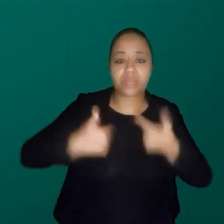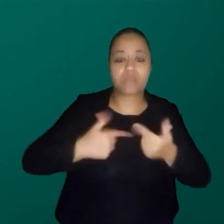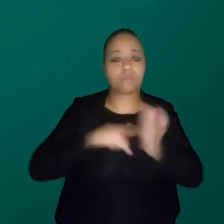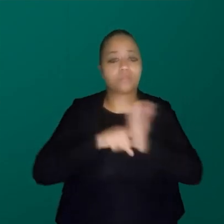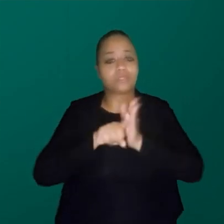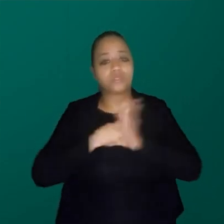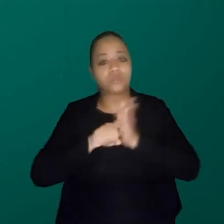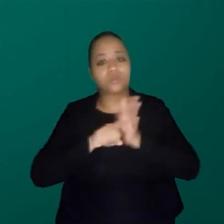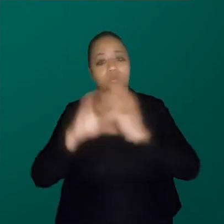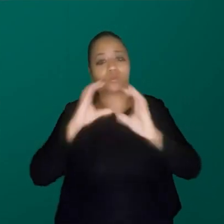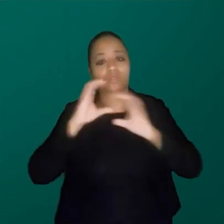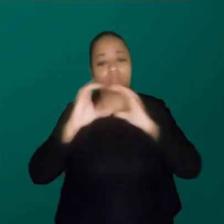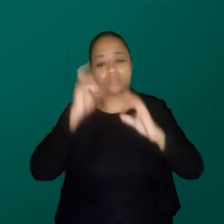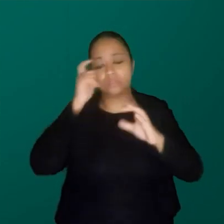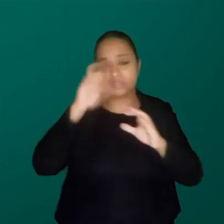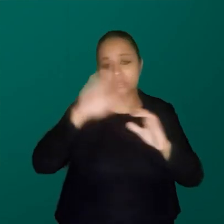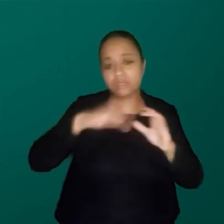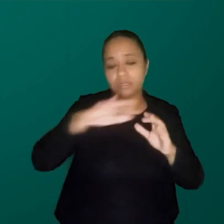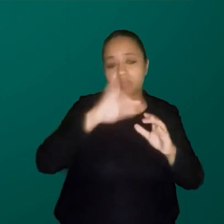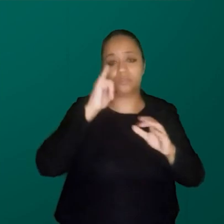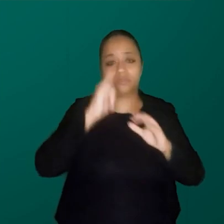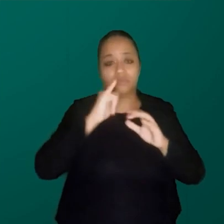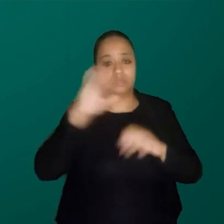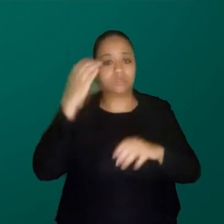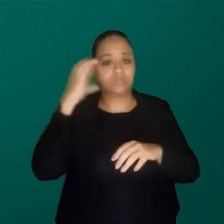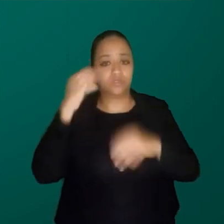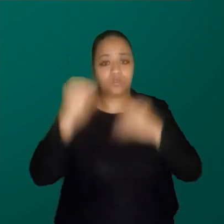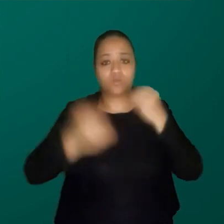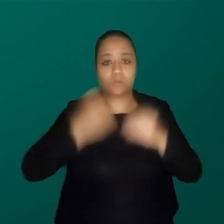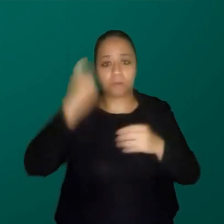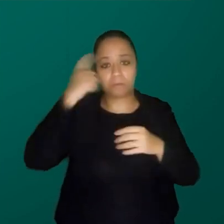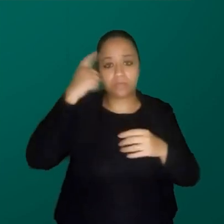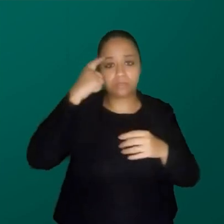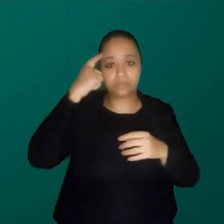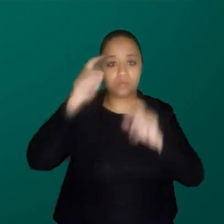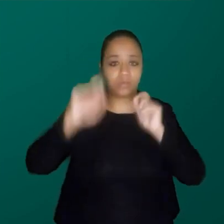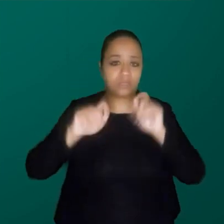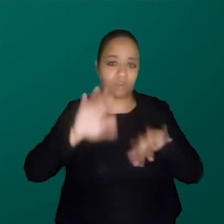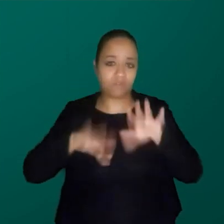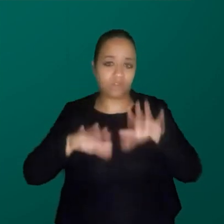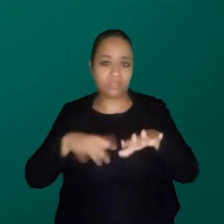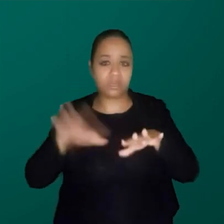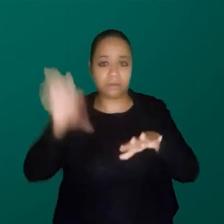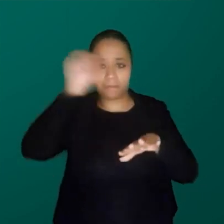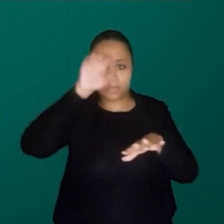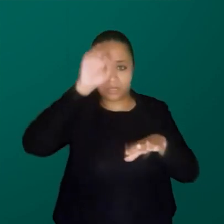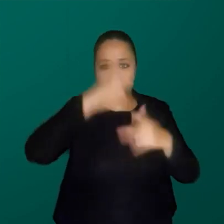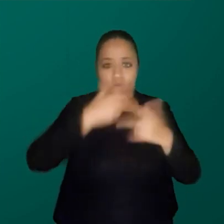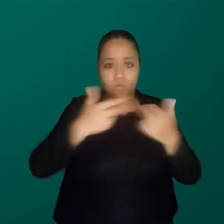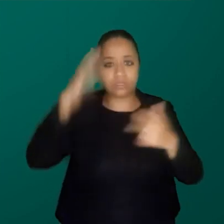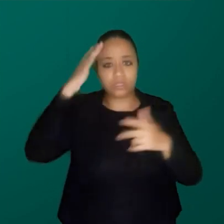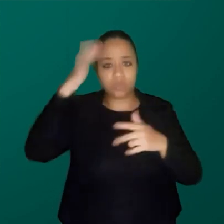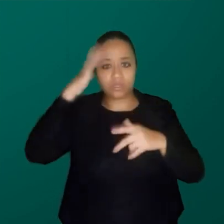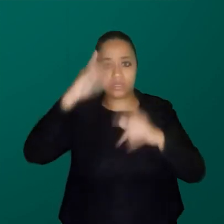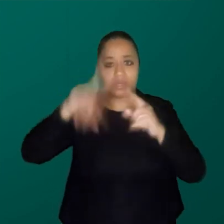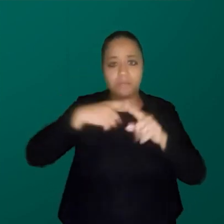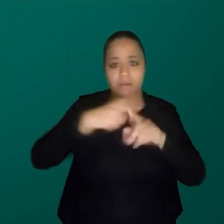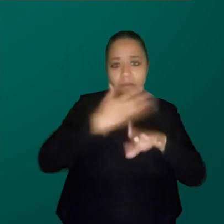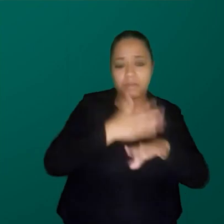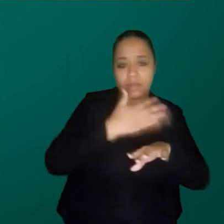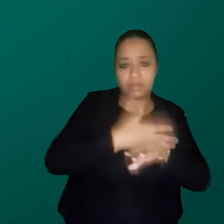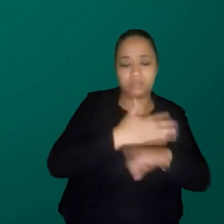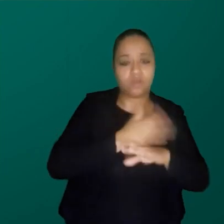interessada em divulgação científica, posso olhar para esse fenômeno, e tirar dali talvez algumas lições teórico-práticas. E aí, quando eu